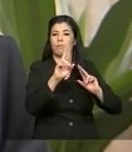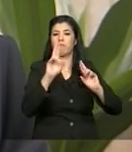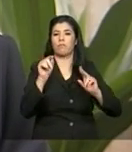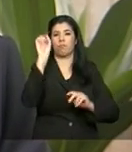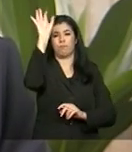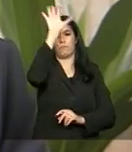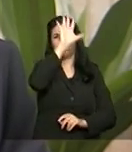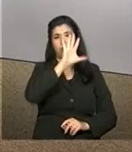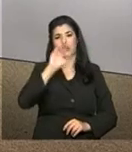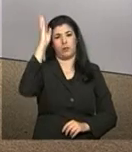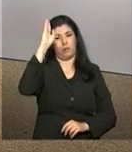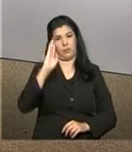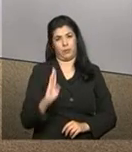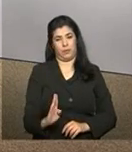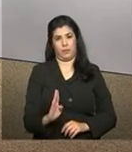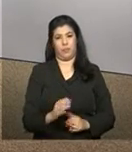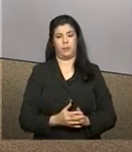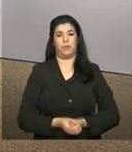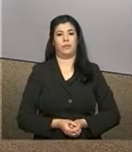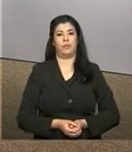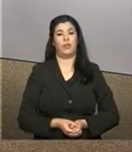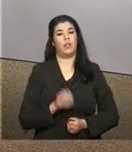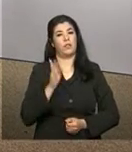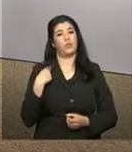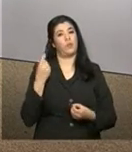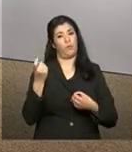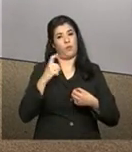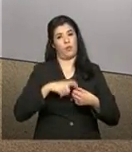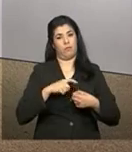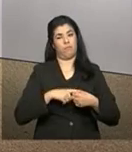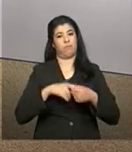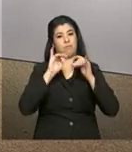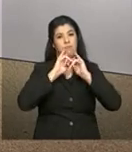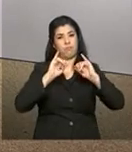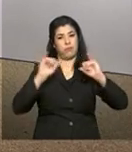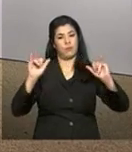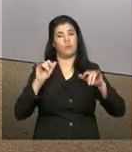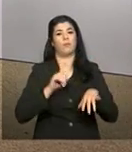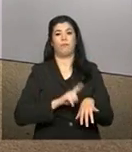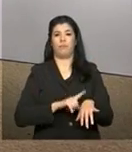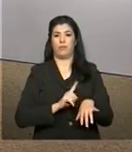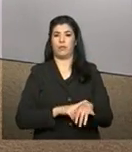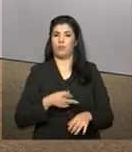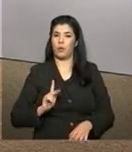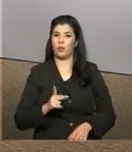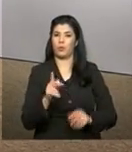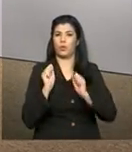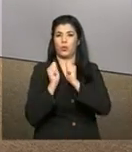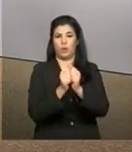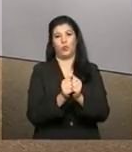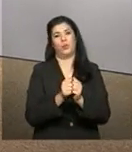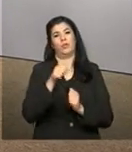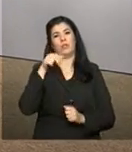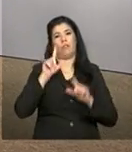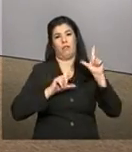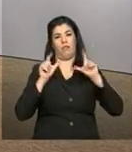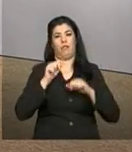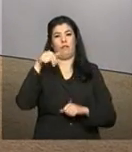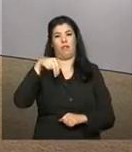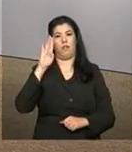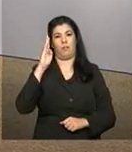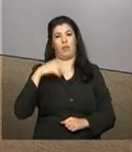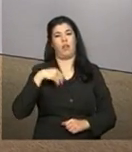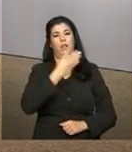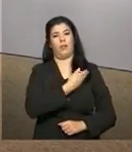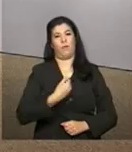regiões do país. E nós podemos voltar a qualquer momento com outras informações. Continue com a gente aqui na NBR, a TV